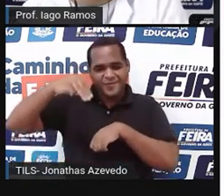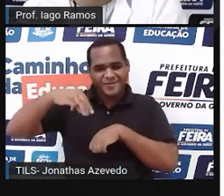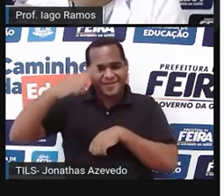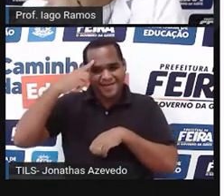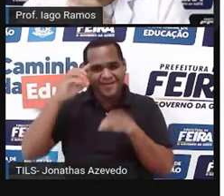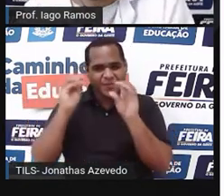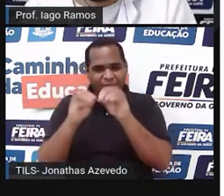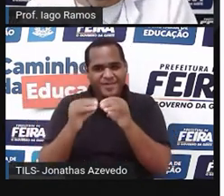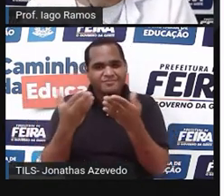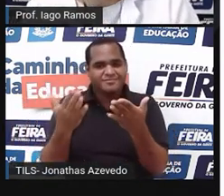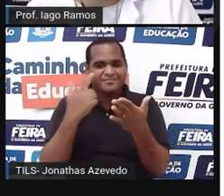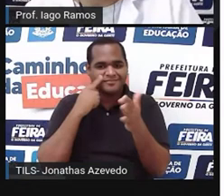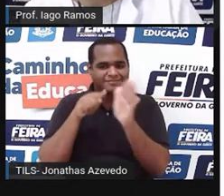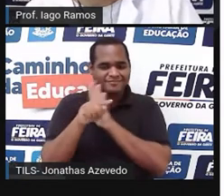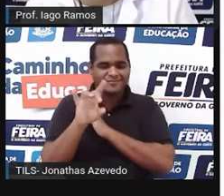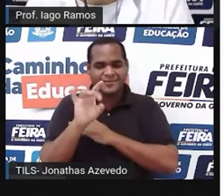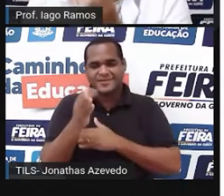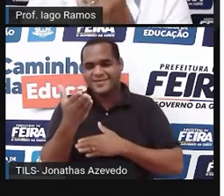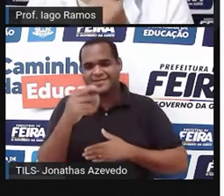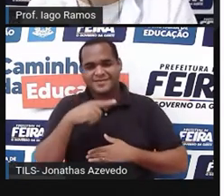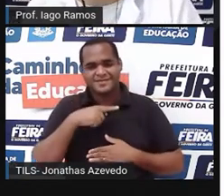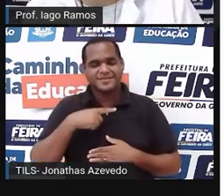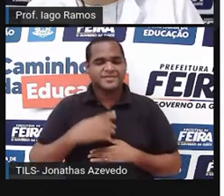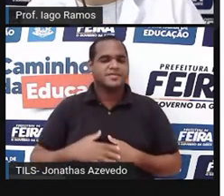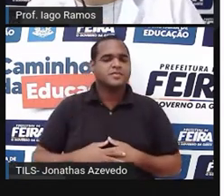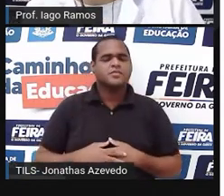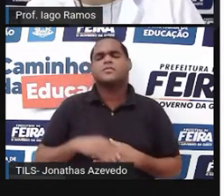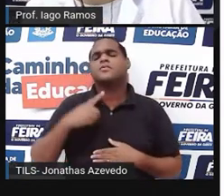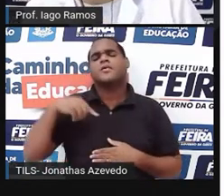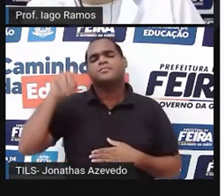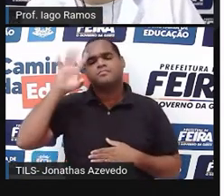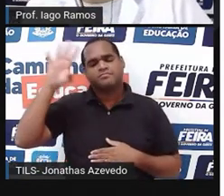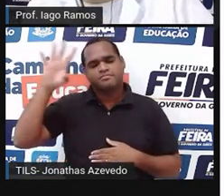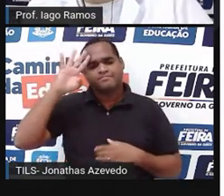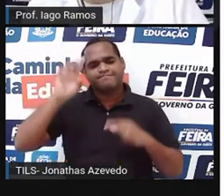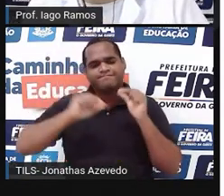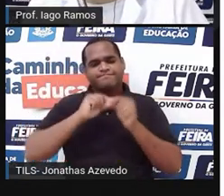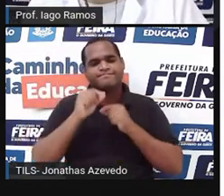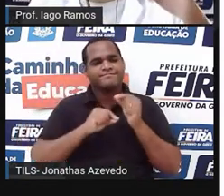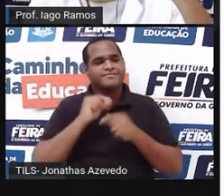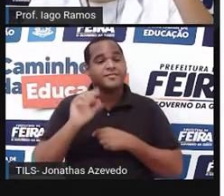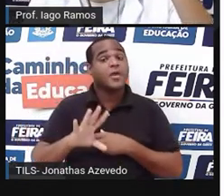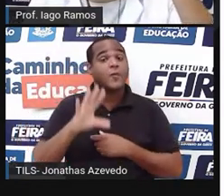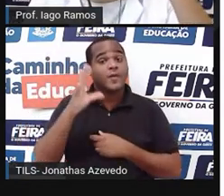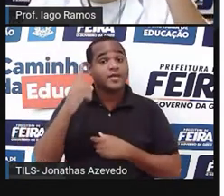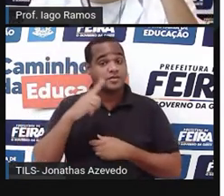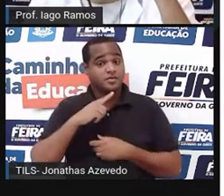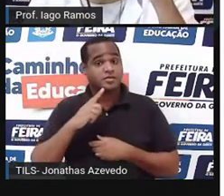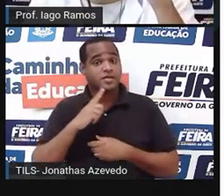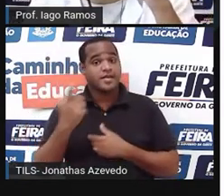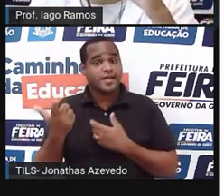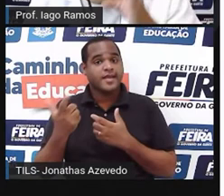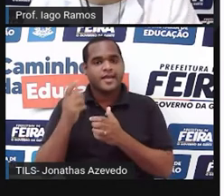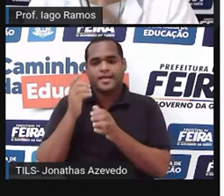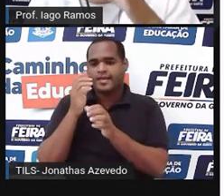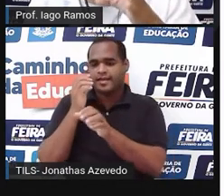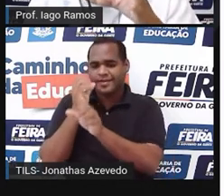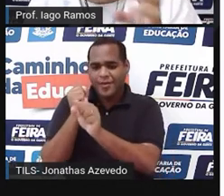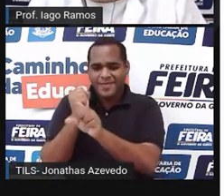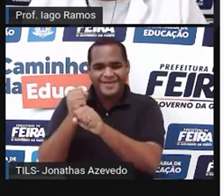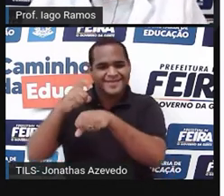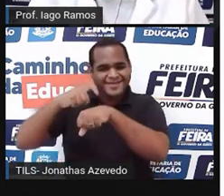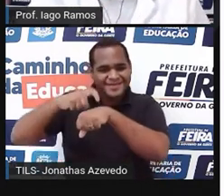coloquei ali, como tá ali na pergunta, tá? E aí a gente vai pensar, ó. O que é que tá acontecendo com a quantidade de tempo?